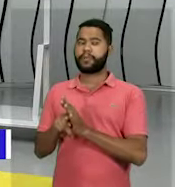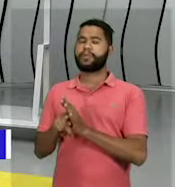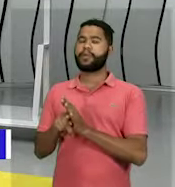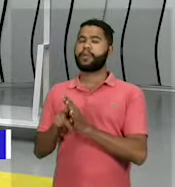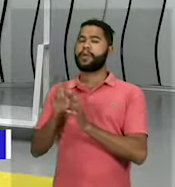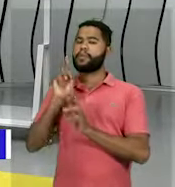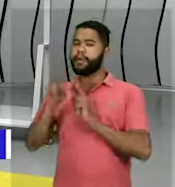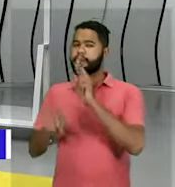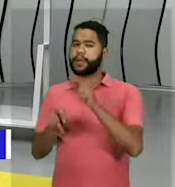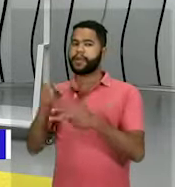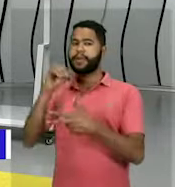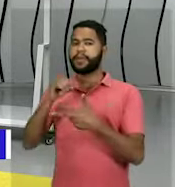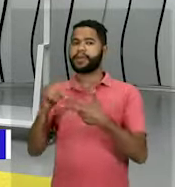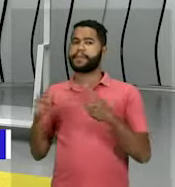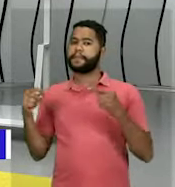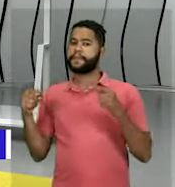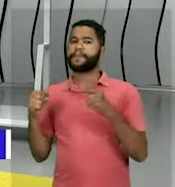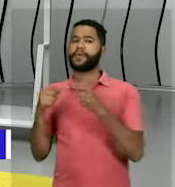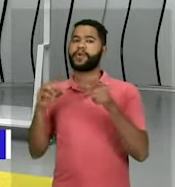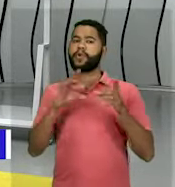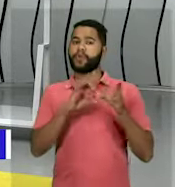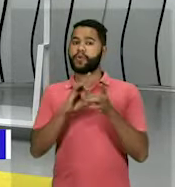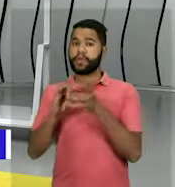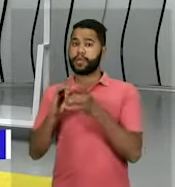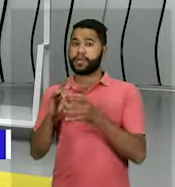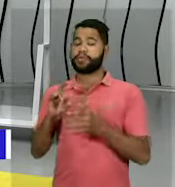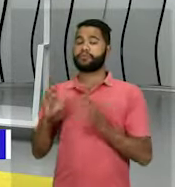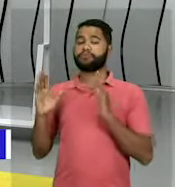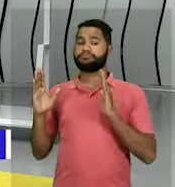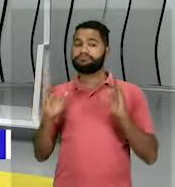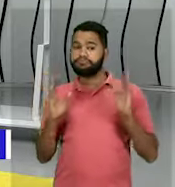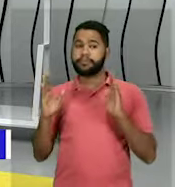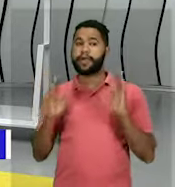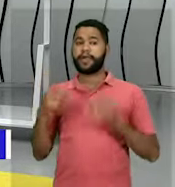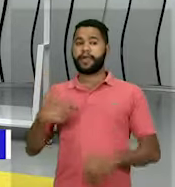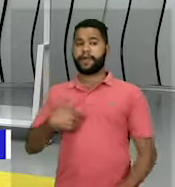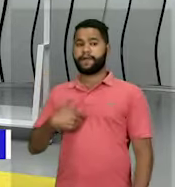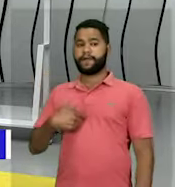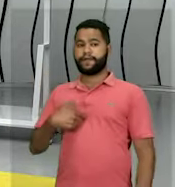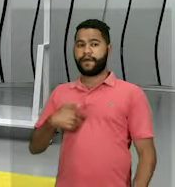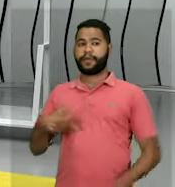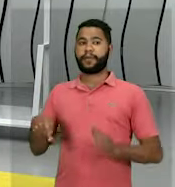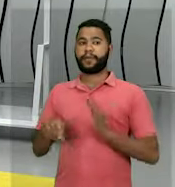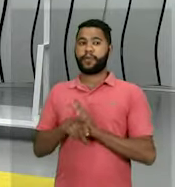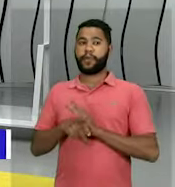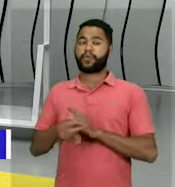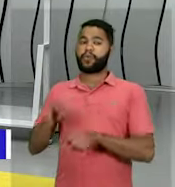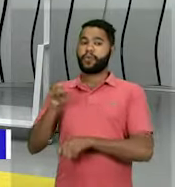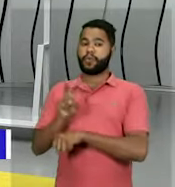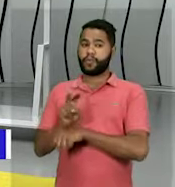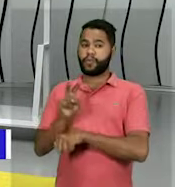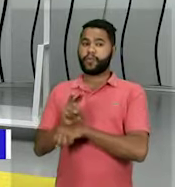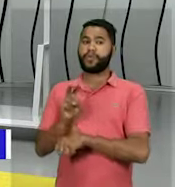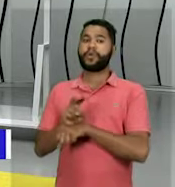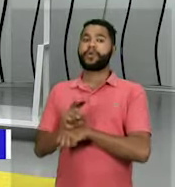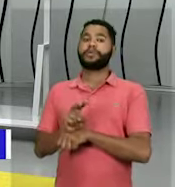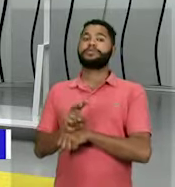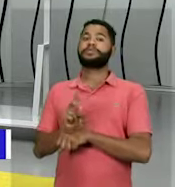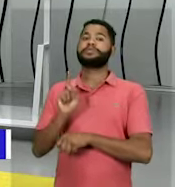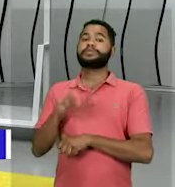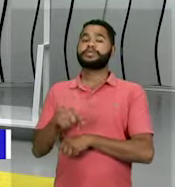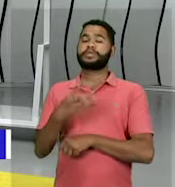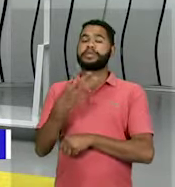formato Enem relacionadas ao contexto da Era Vargas, com ênfase no governo provisório de 30 a 34